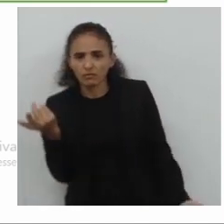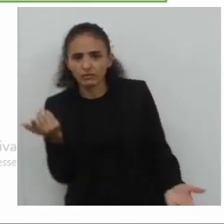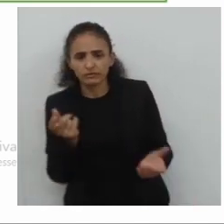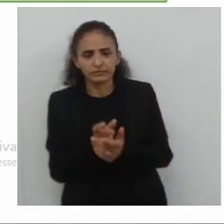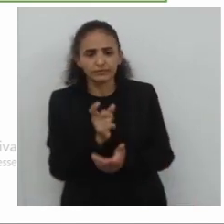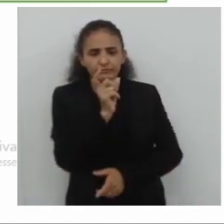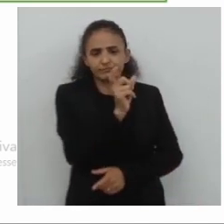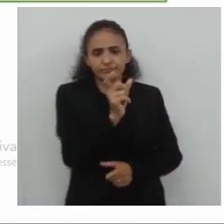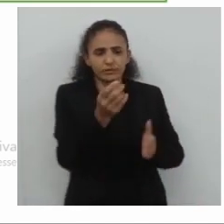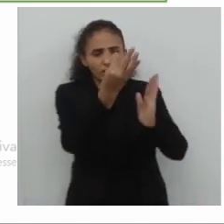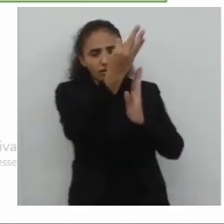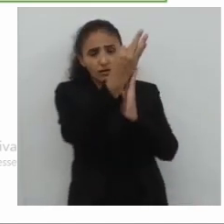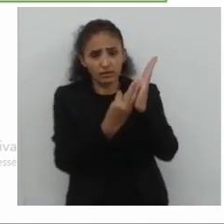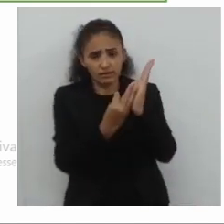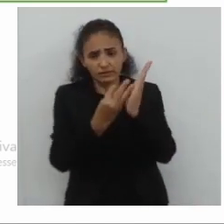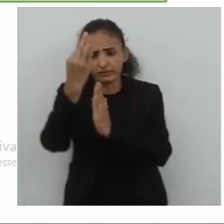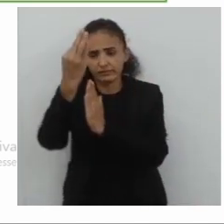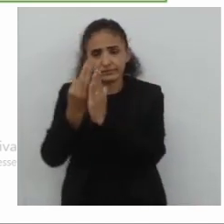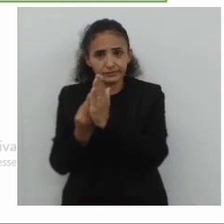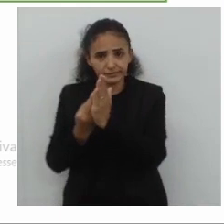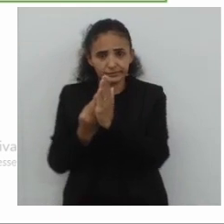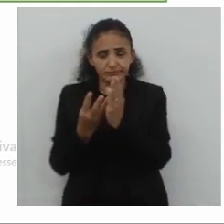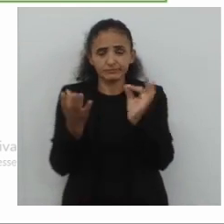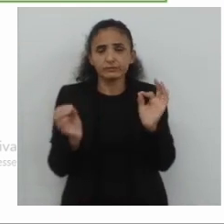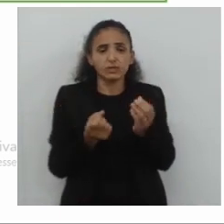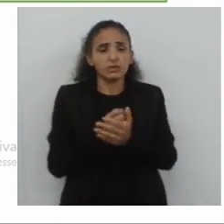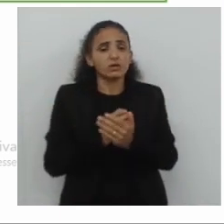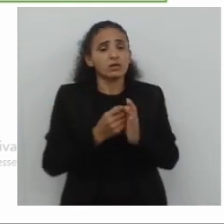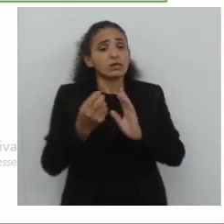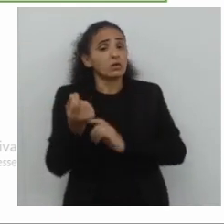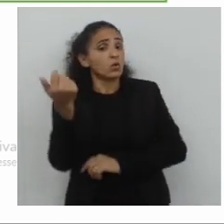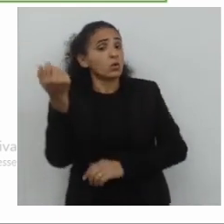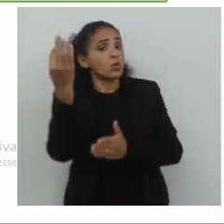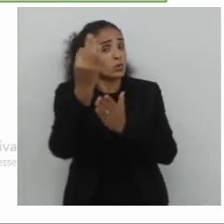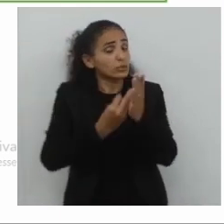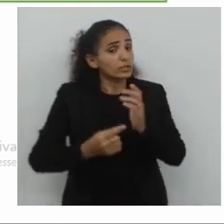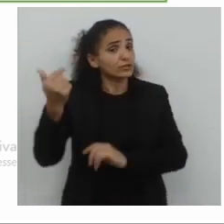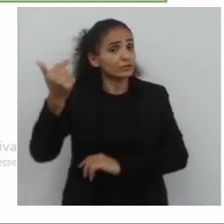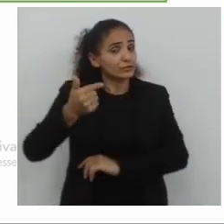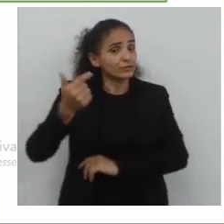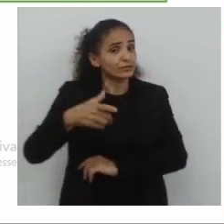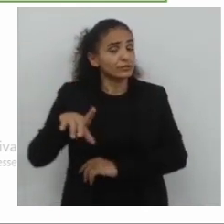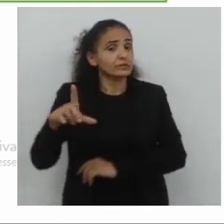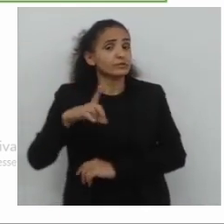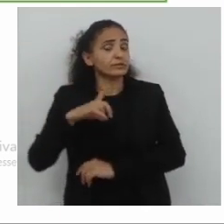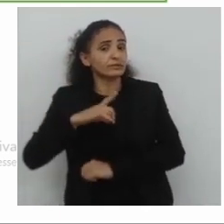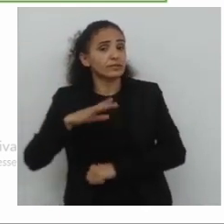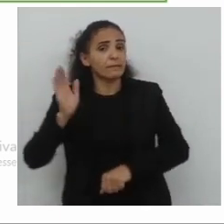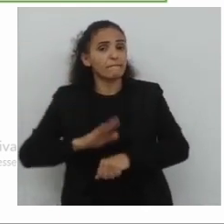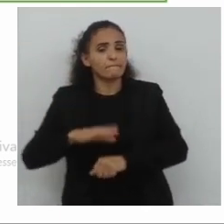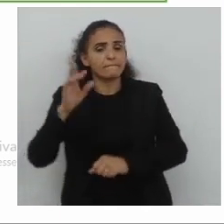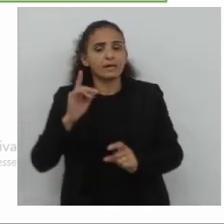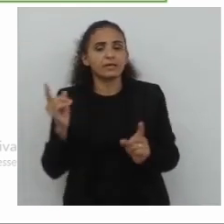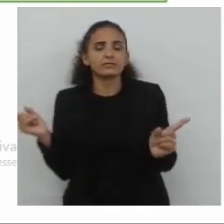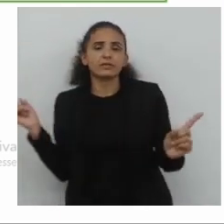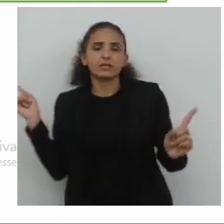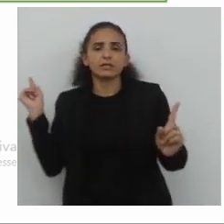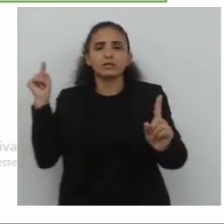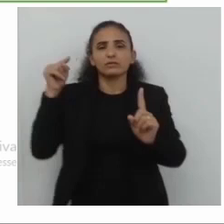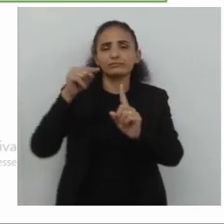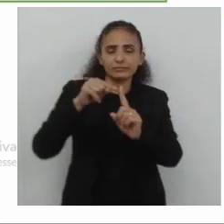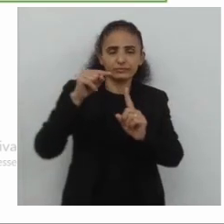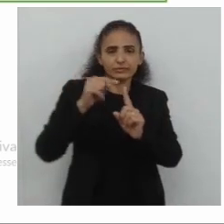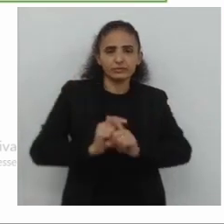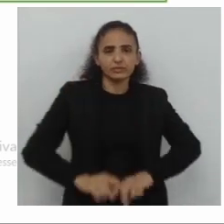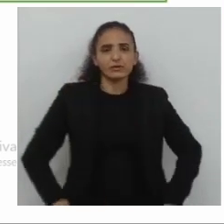mesmo não mantendo as ligações entre as palavras, o texto 2, tem mais sentido para os leitores,